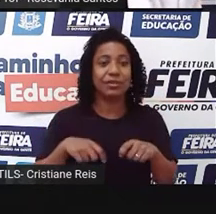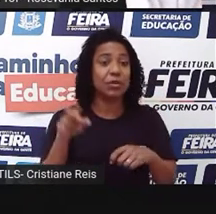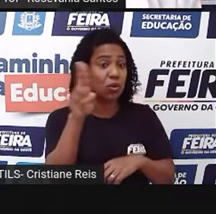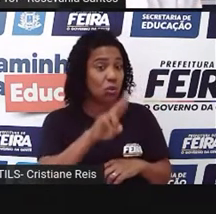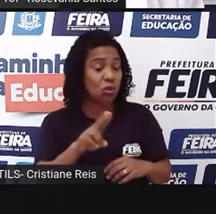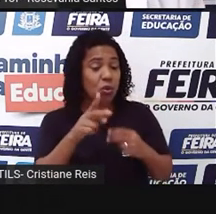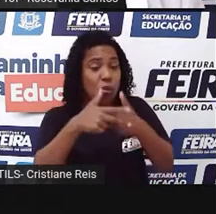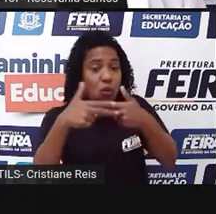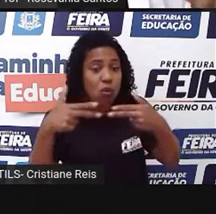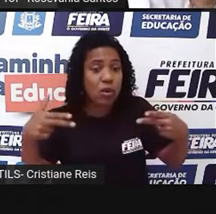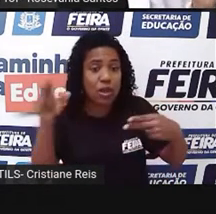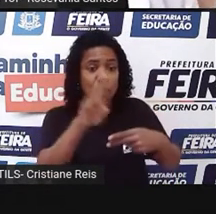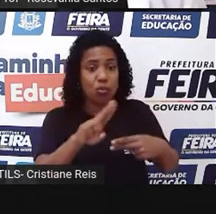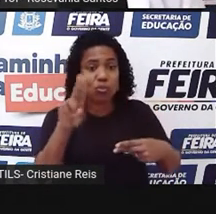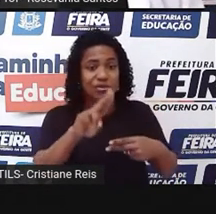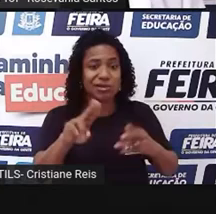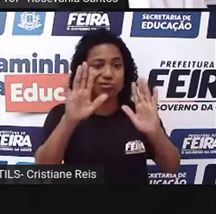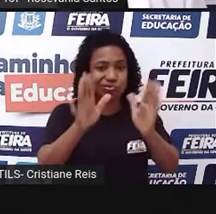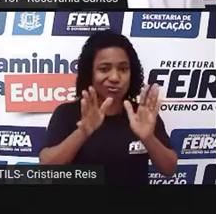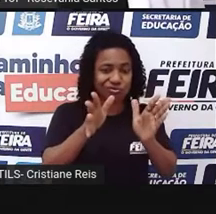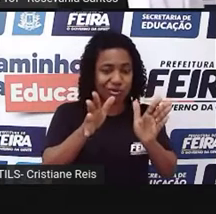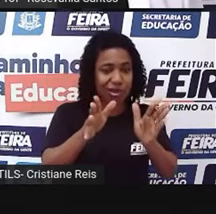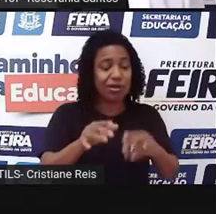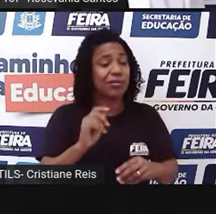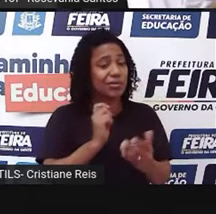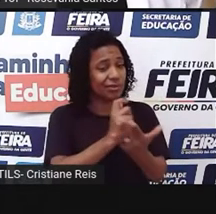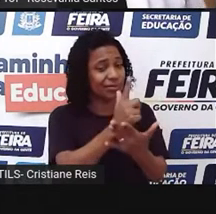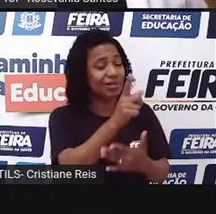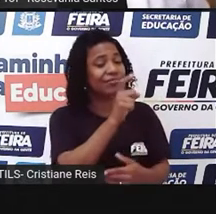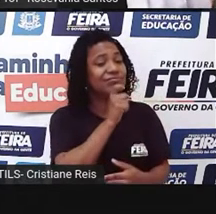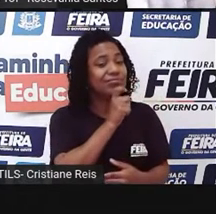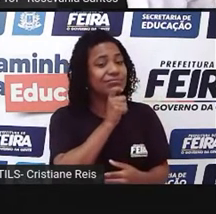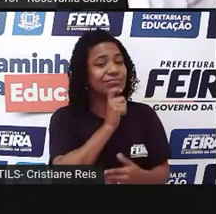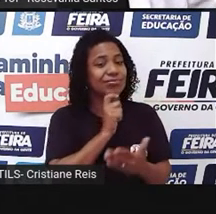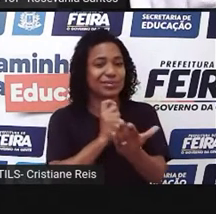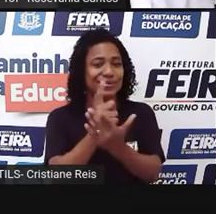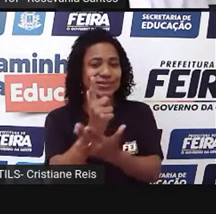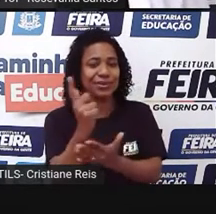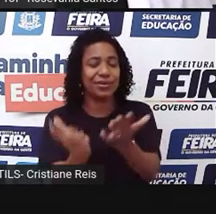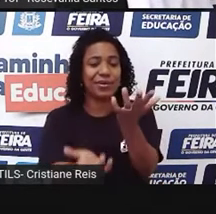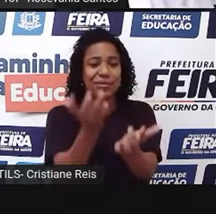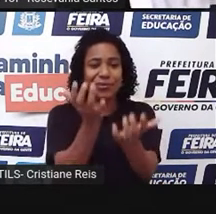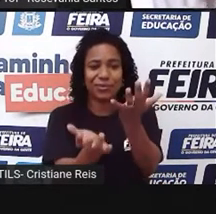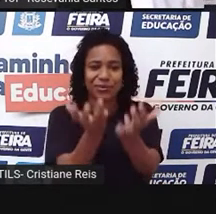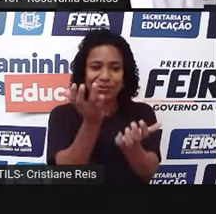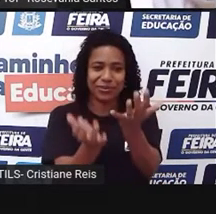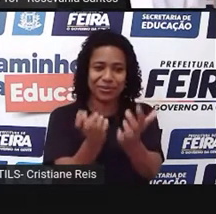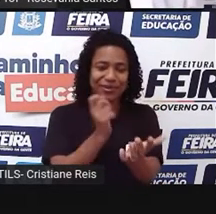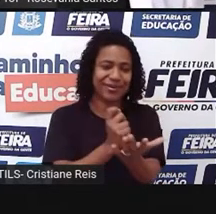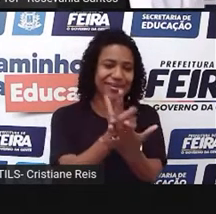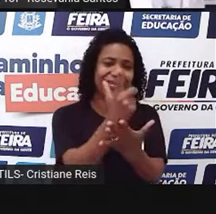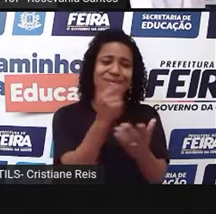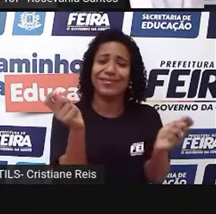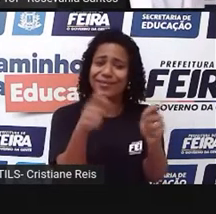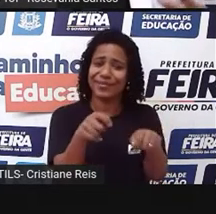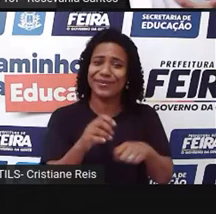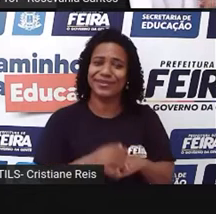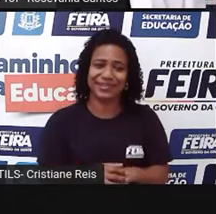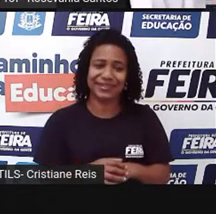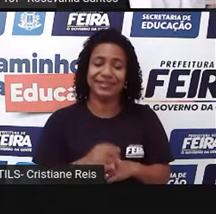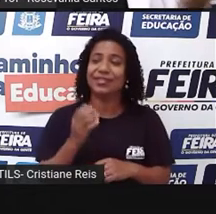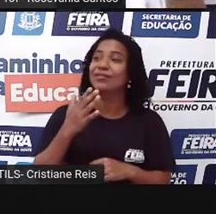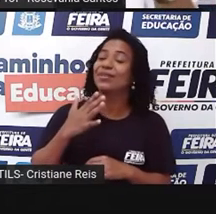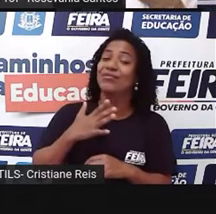encontrar o fogão, e aí já leva para casa. Você faz assim, vou montar minha casa hoje. Basta que você tenha ali o